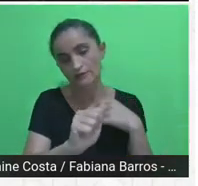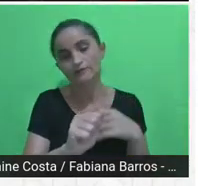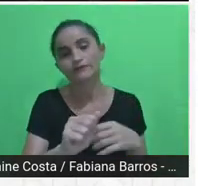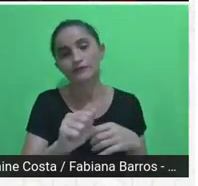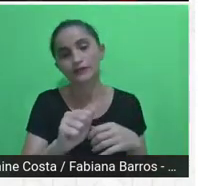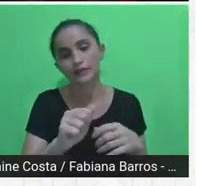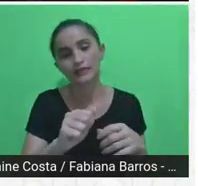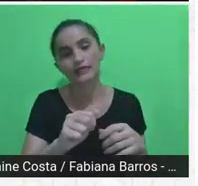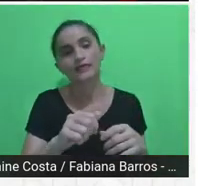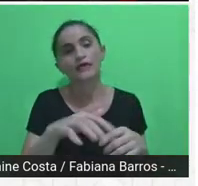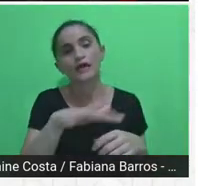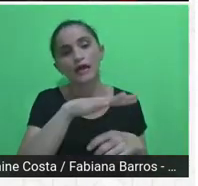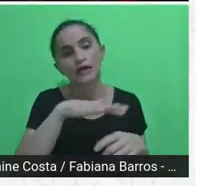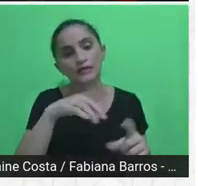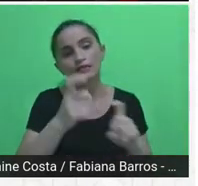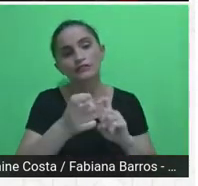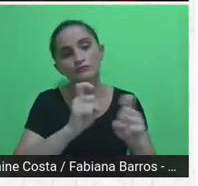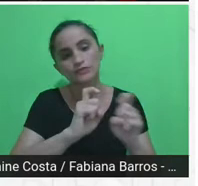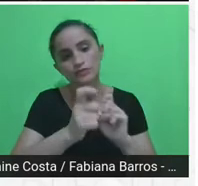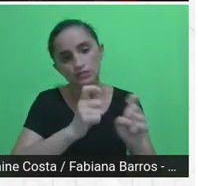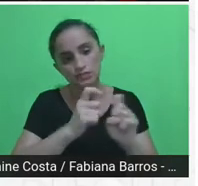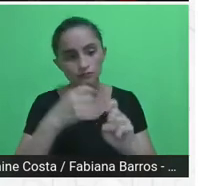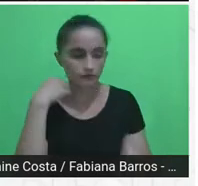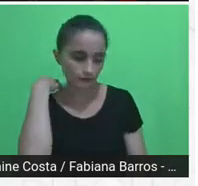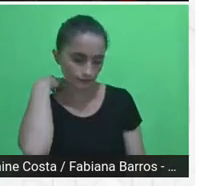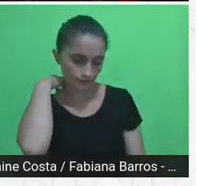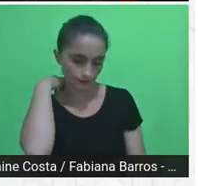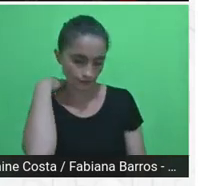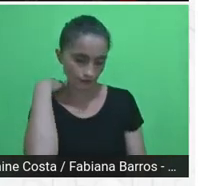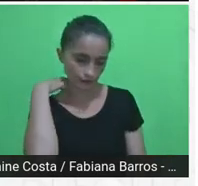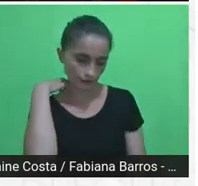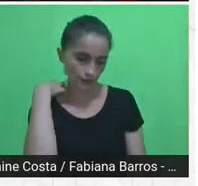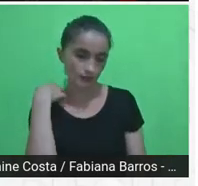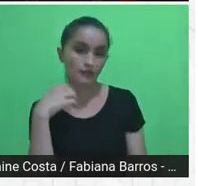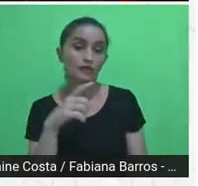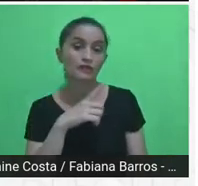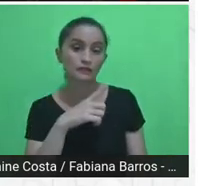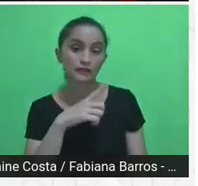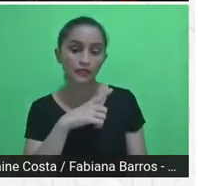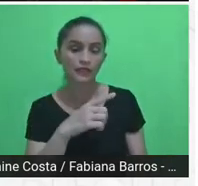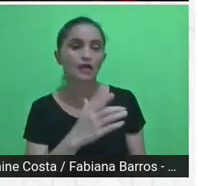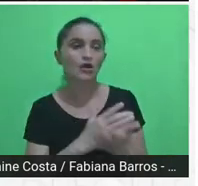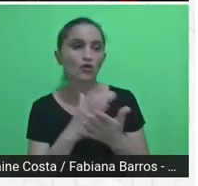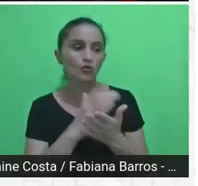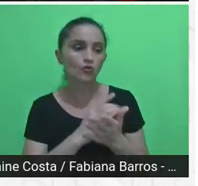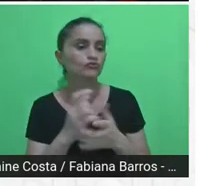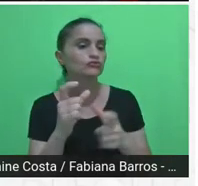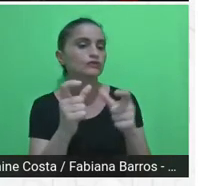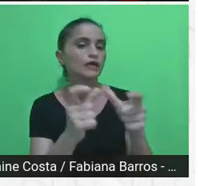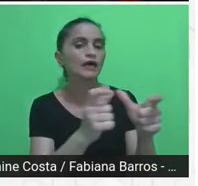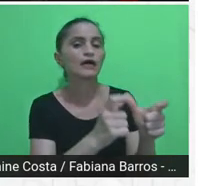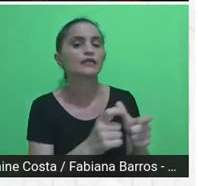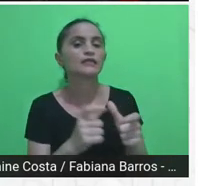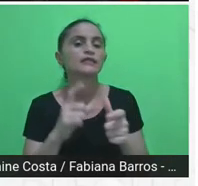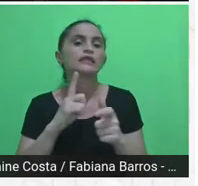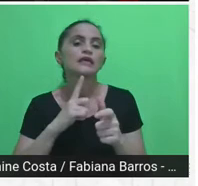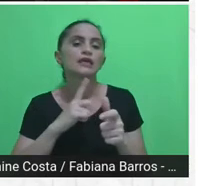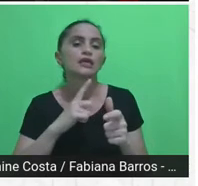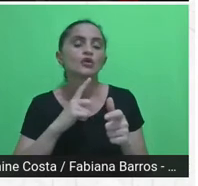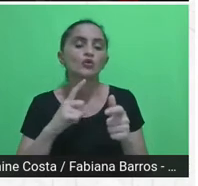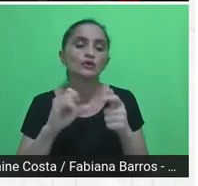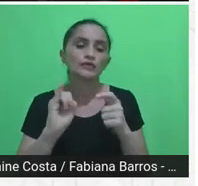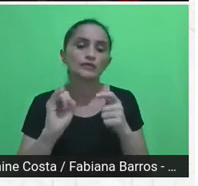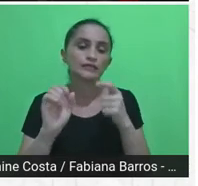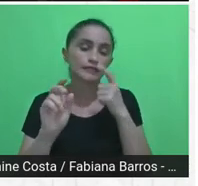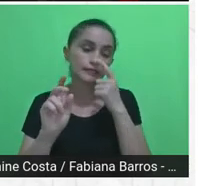têm baixo DH, o índice de vulnerabilidade social é bastante